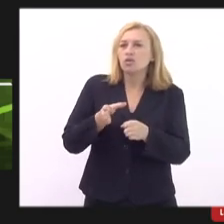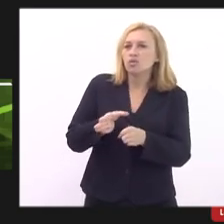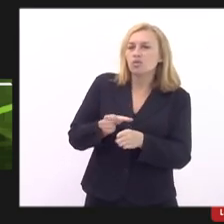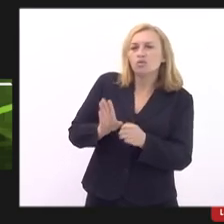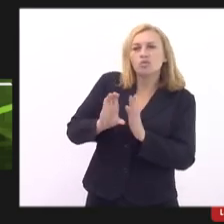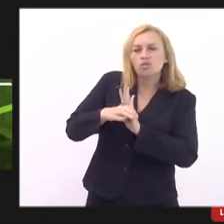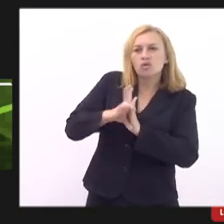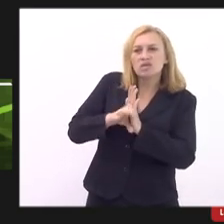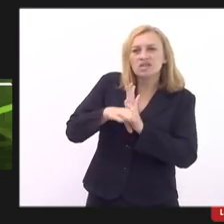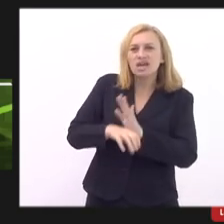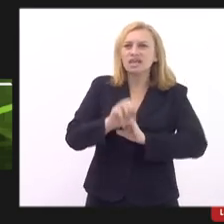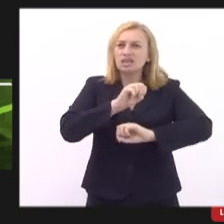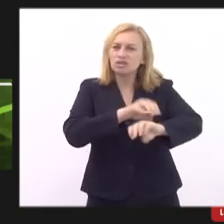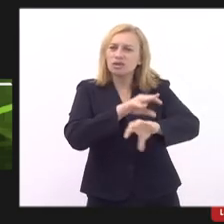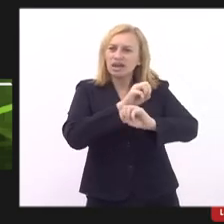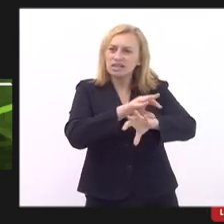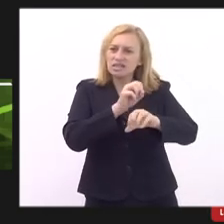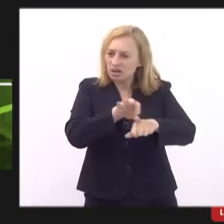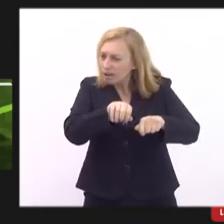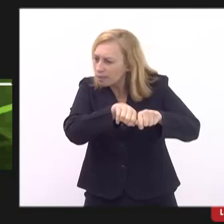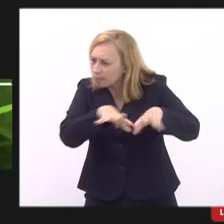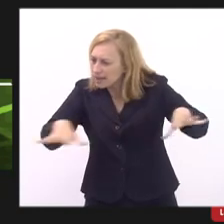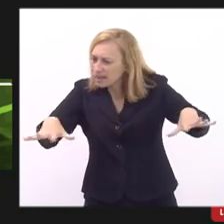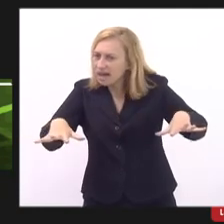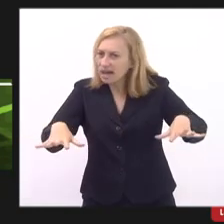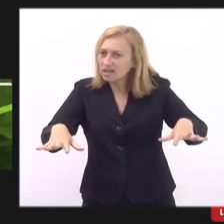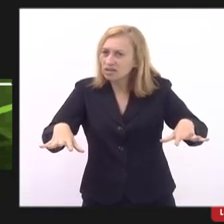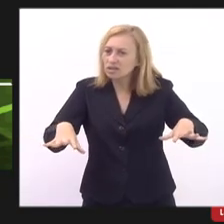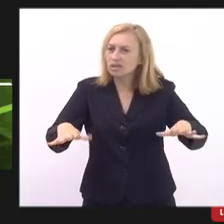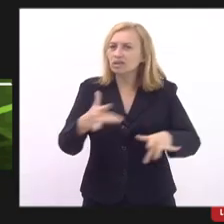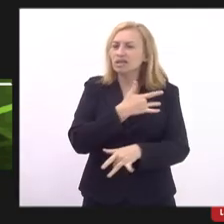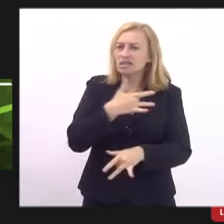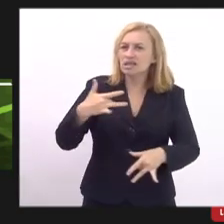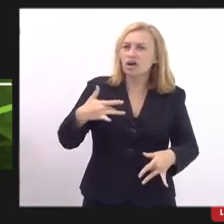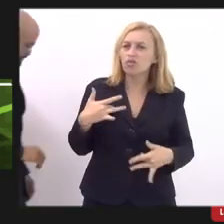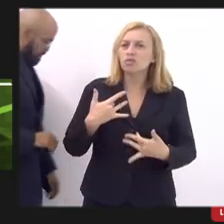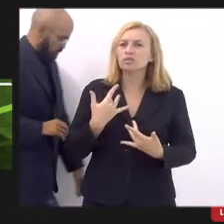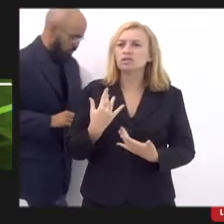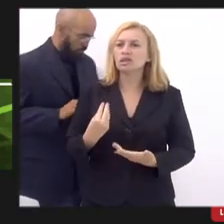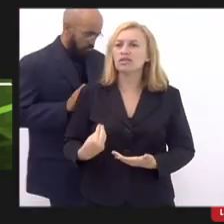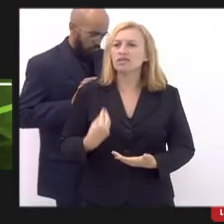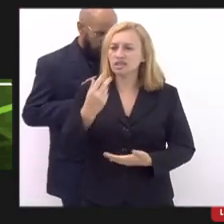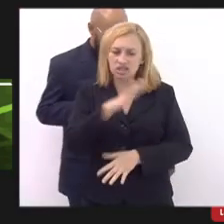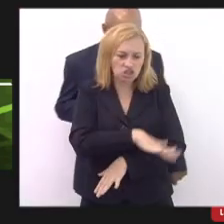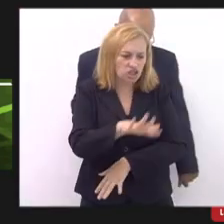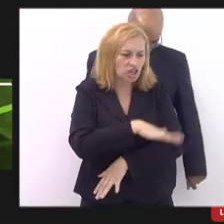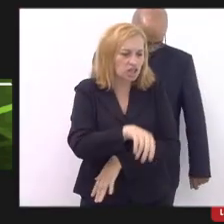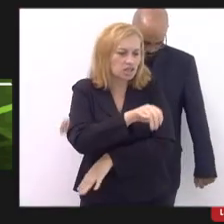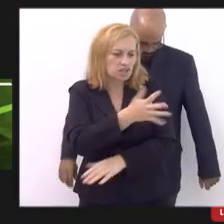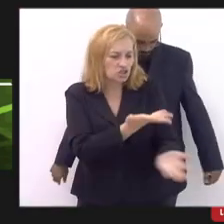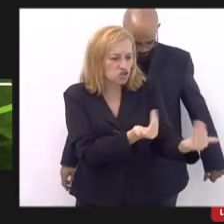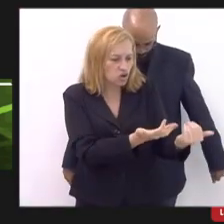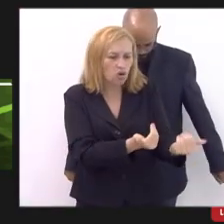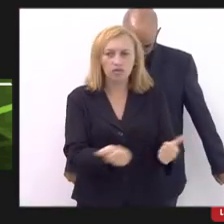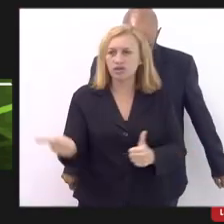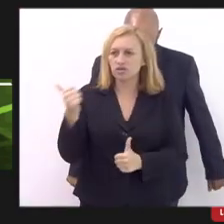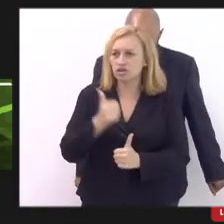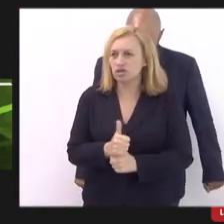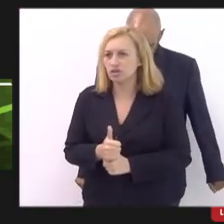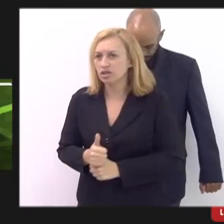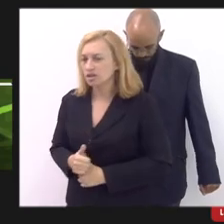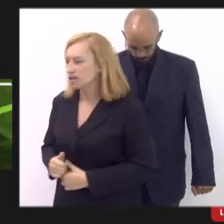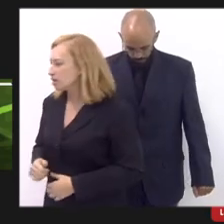ela deve ser ele deve ser ampliado para abranger a saúde e bem-estar das crianças jovens porque nós sabemos que muitas